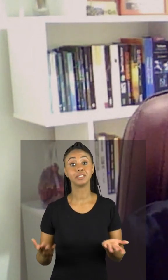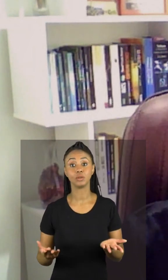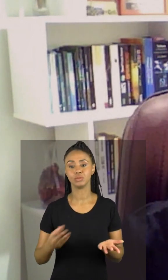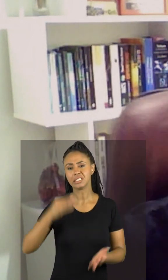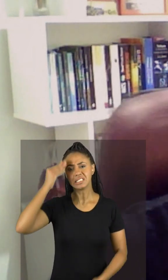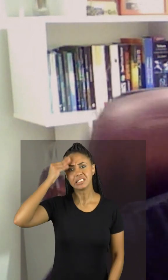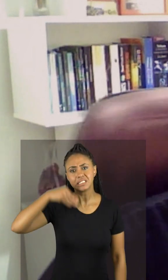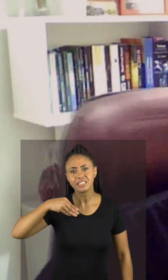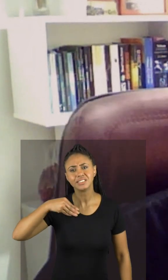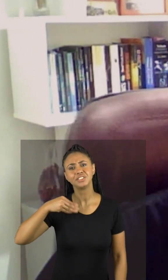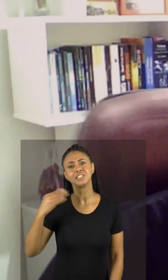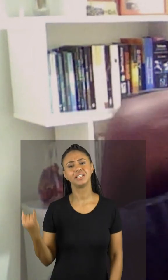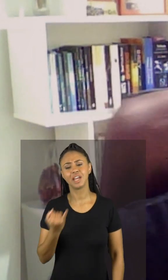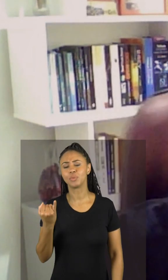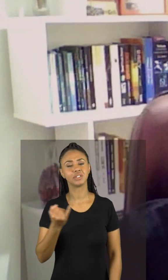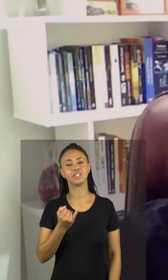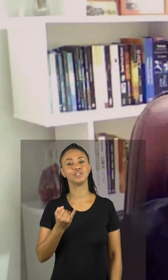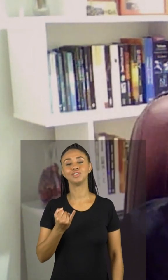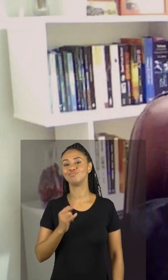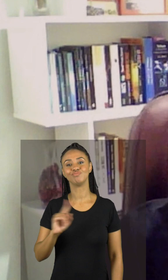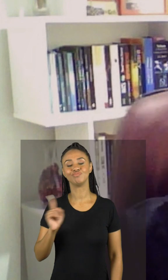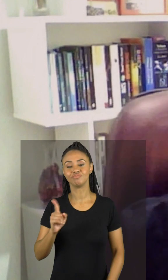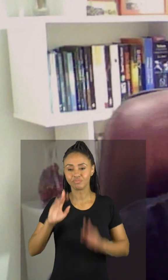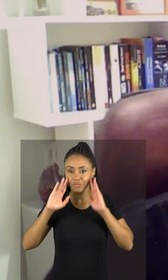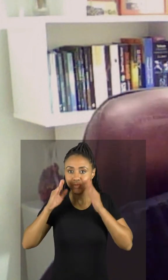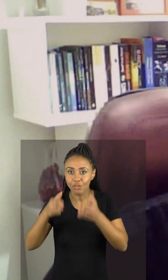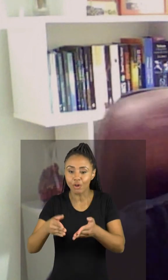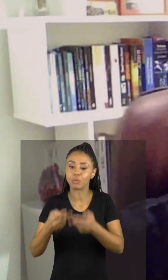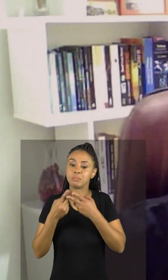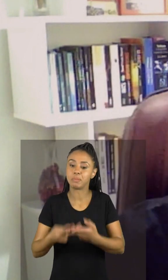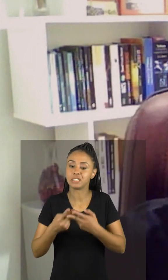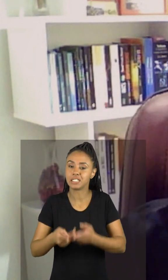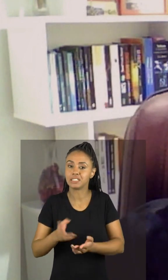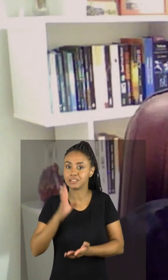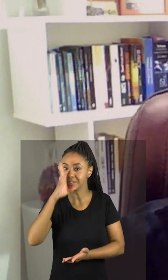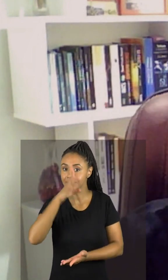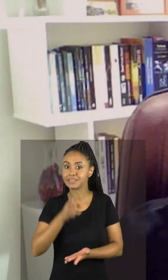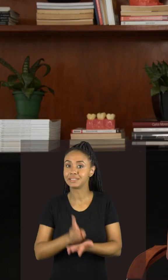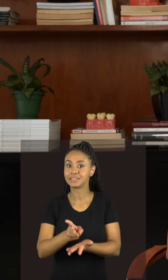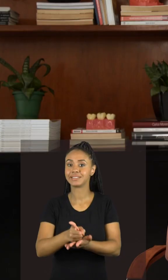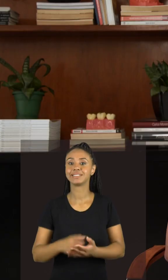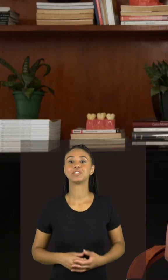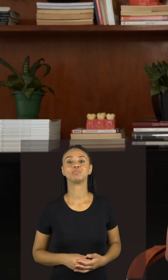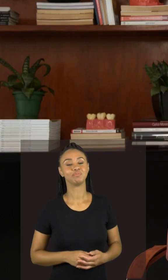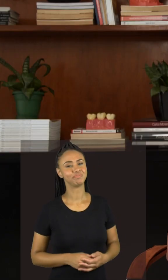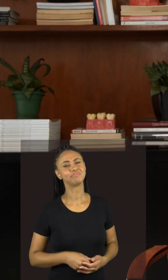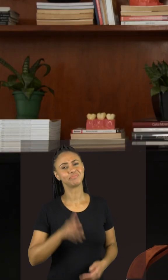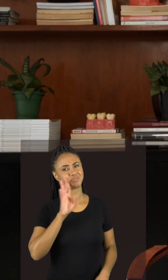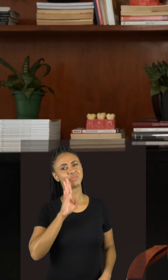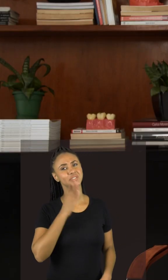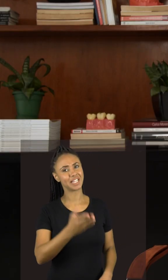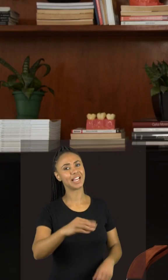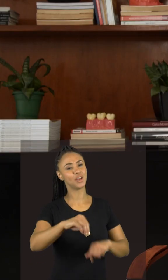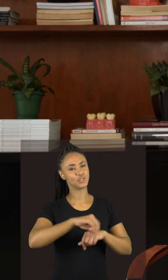desistir nesse percurso portanto a paciência é a chave do negócio na maioria das vezes é muito